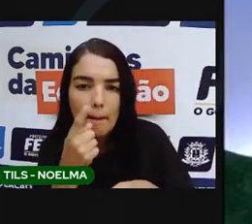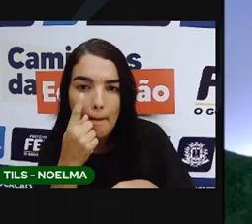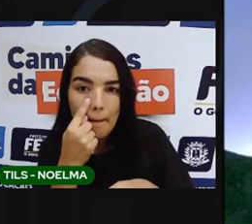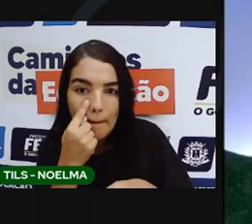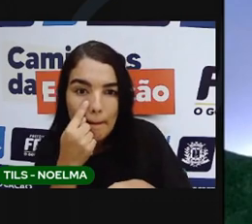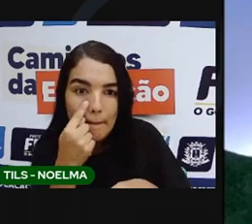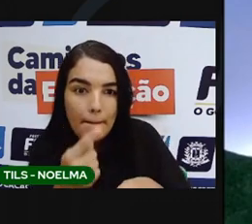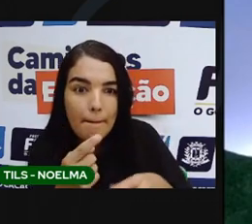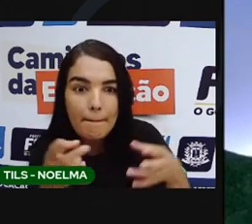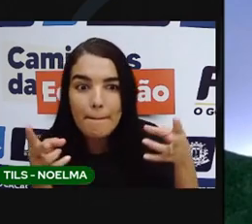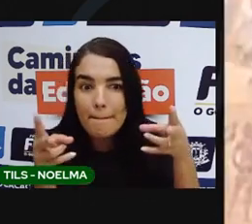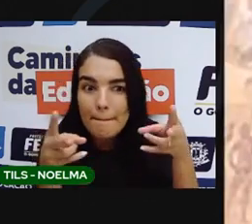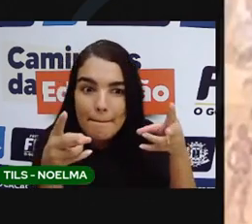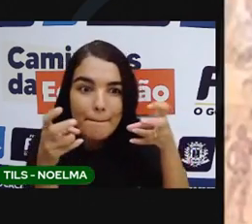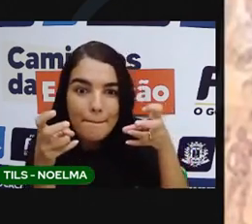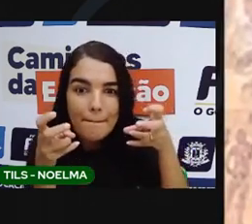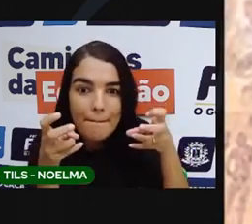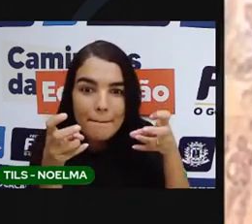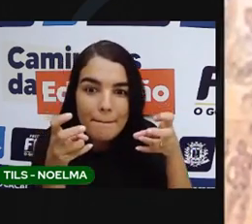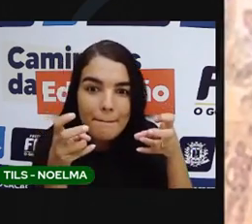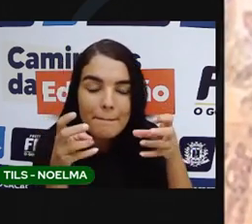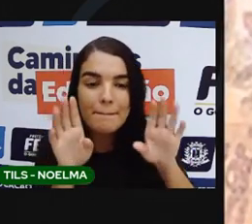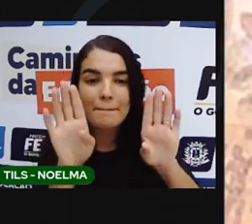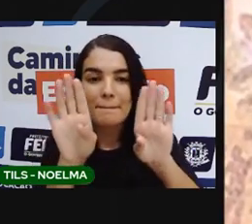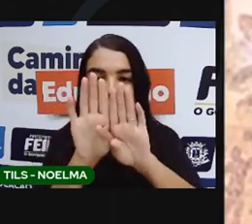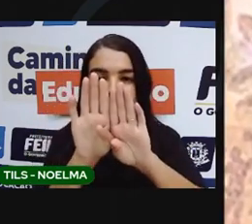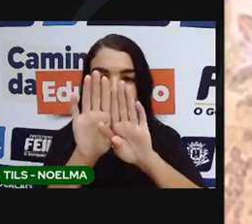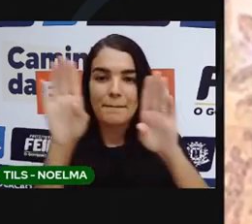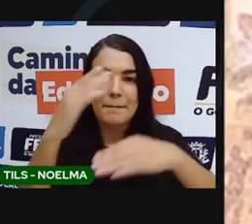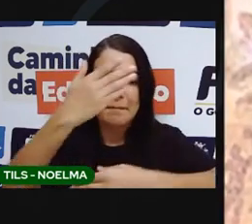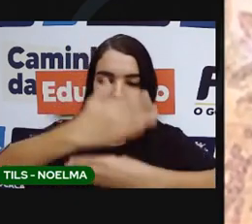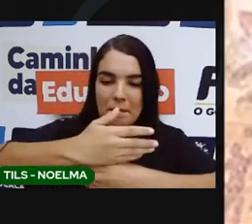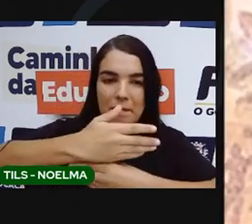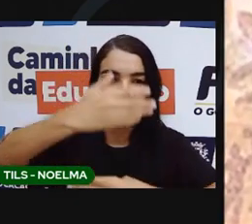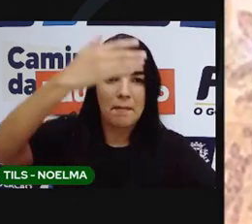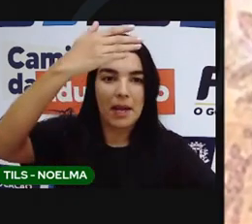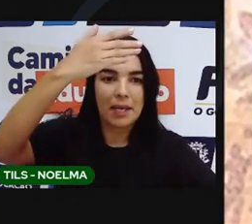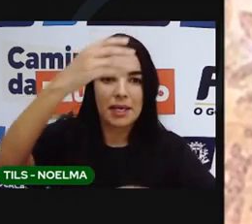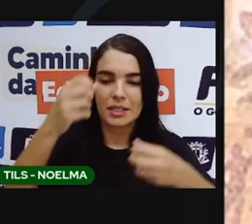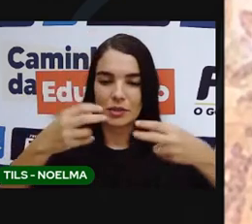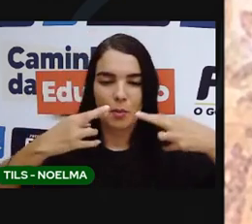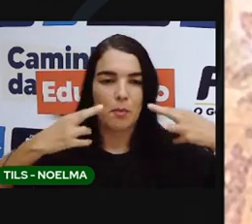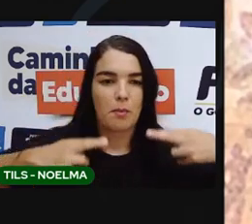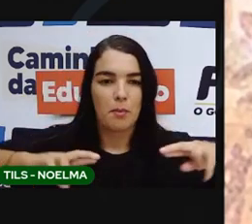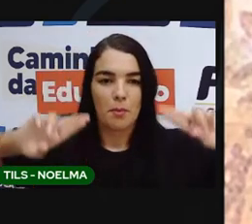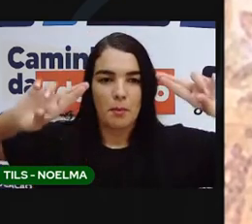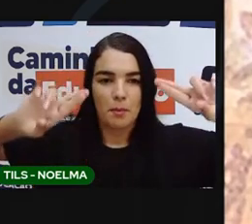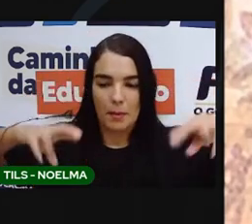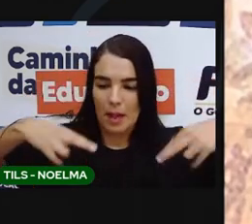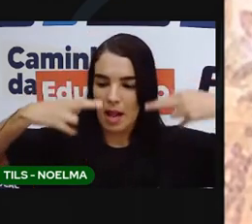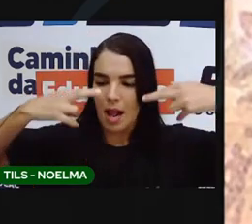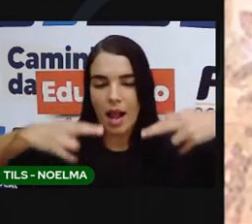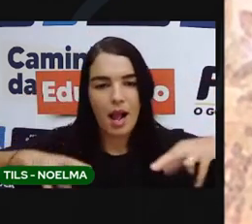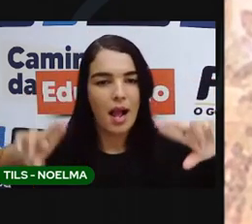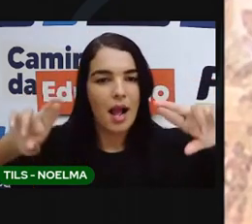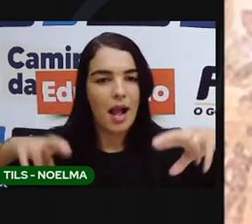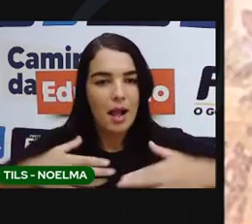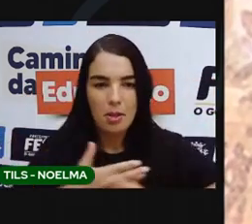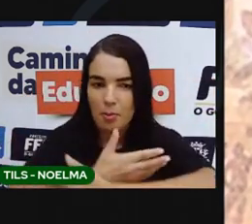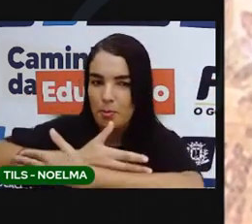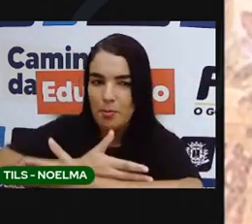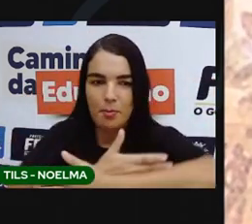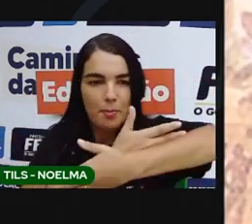Olha que delícia. E essas paredes? A parede parece de barro, mas olha, na rede tem uma criança aqui mamando.